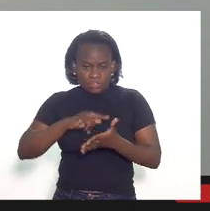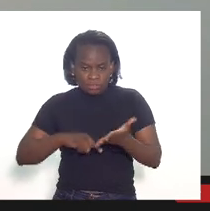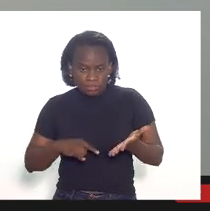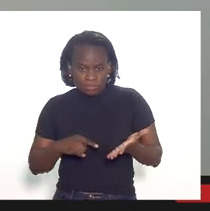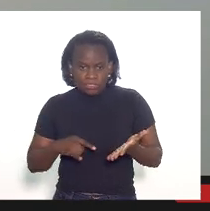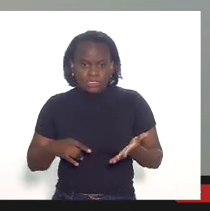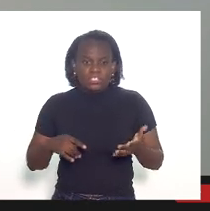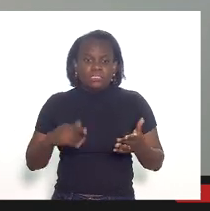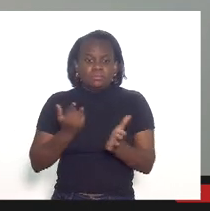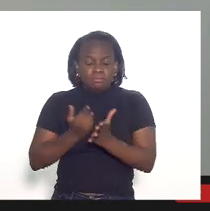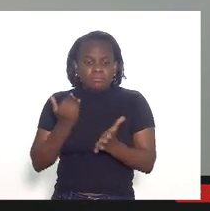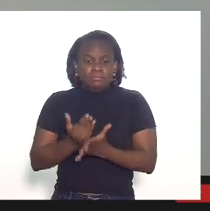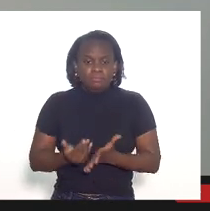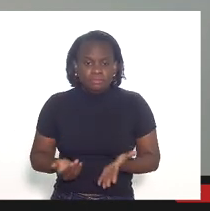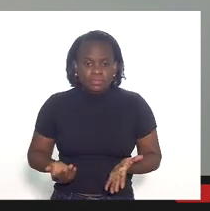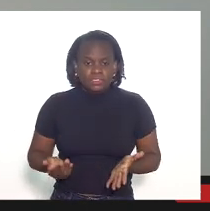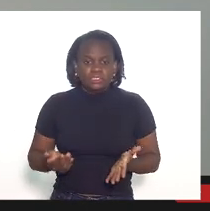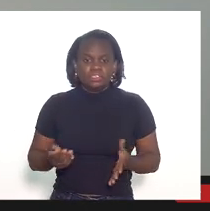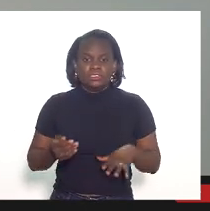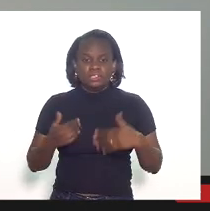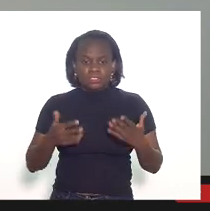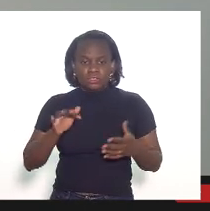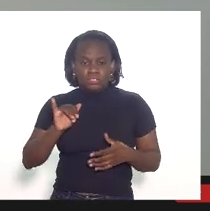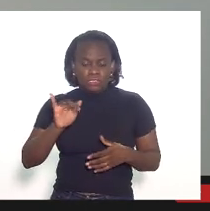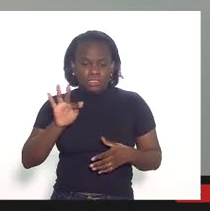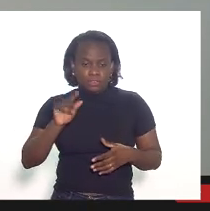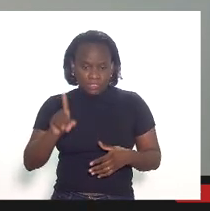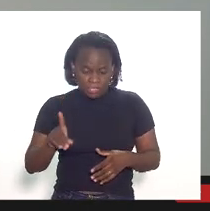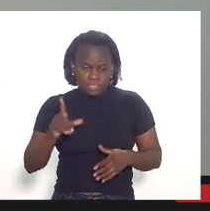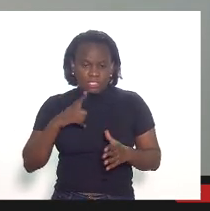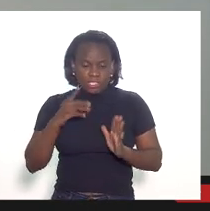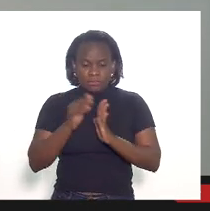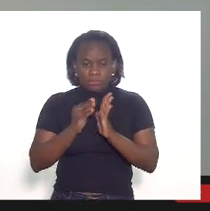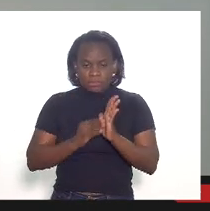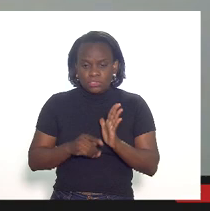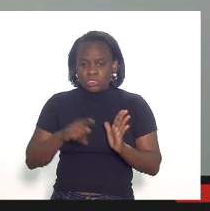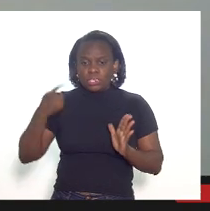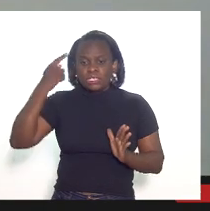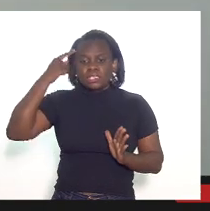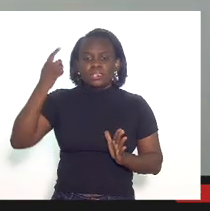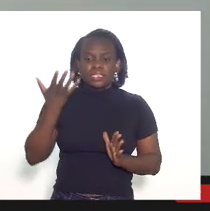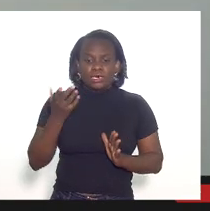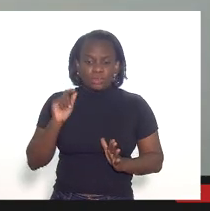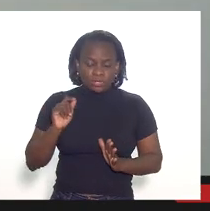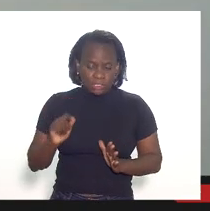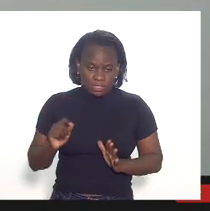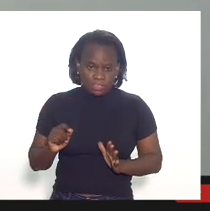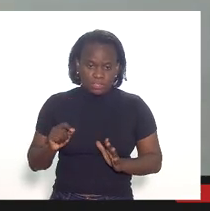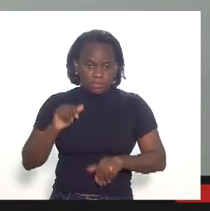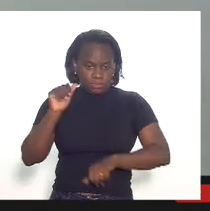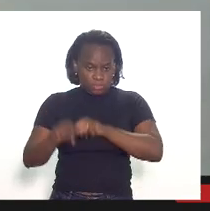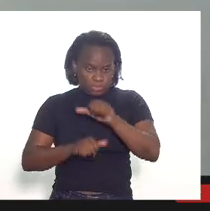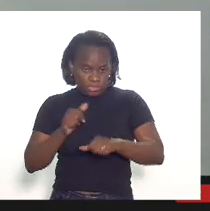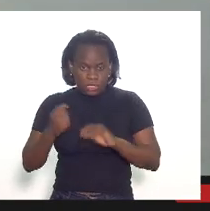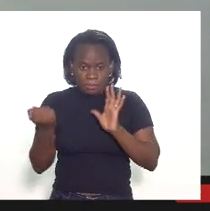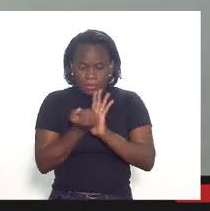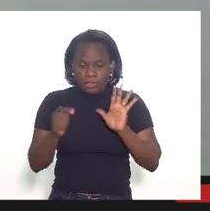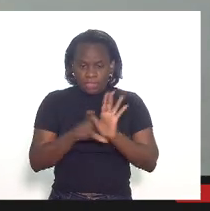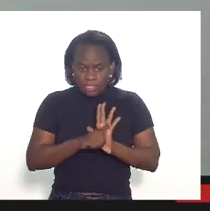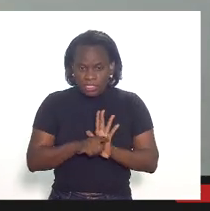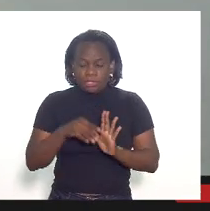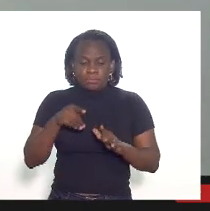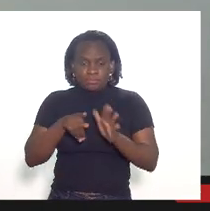muito maior e o EFD vem dados estruturados a nossa ideia é mudar o marco legal saber